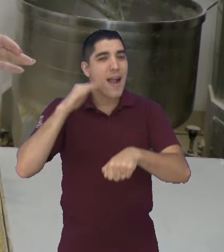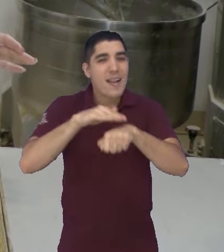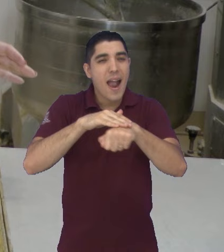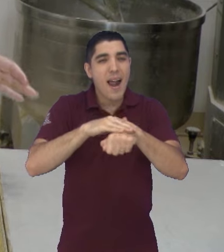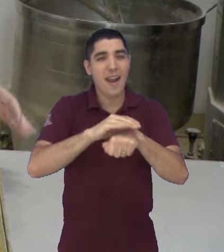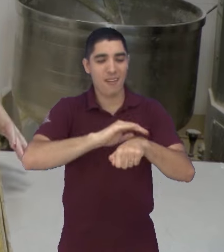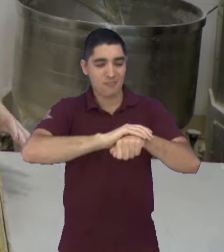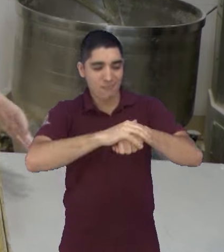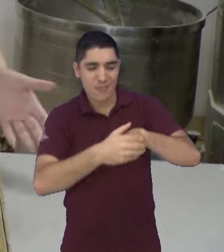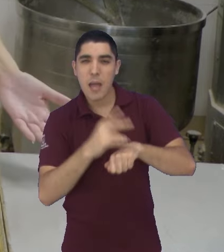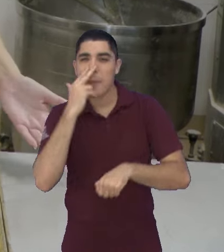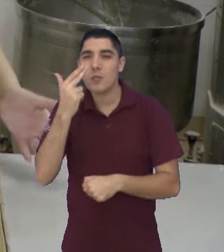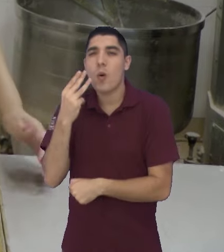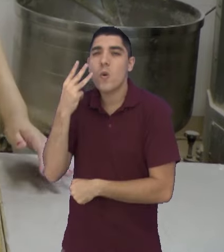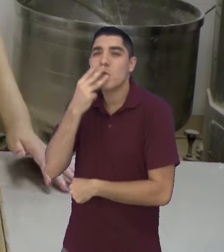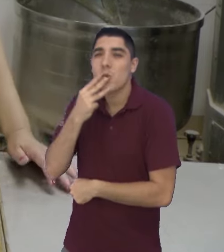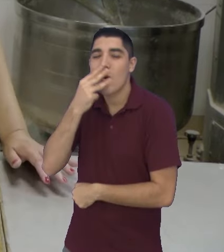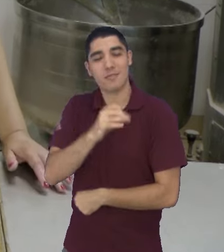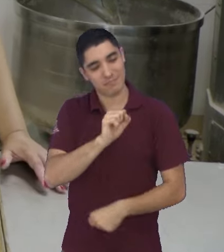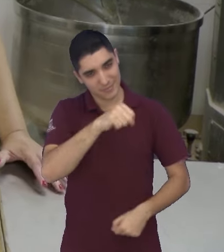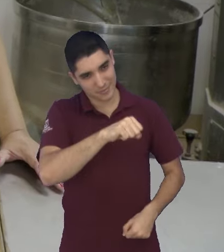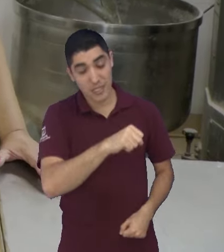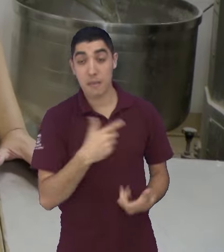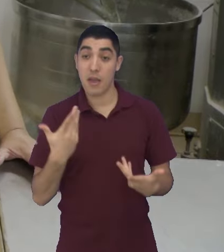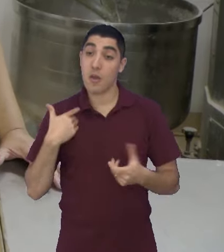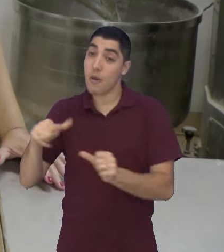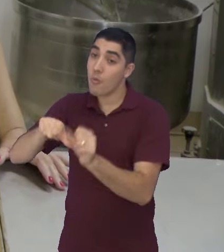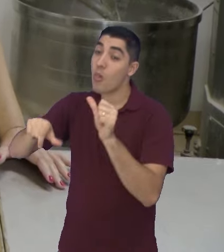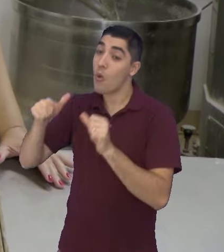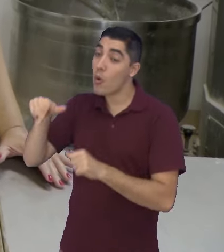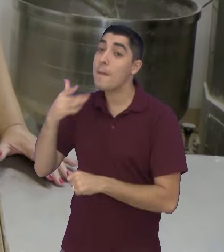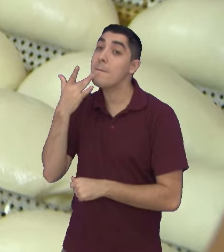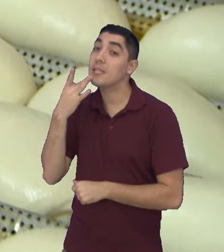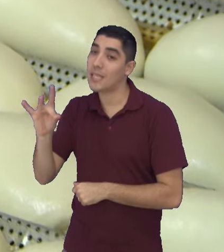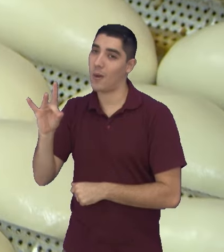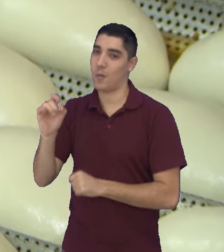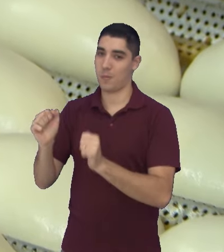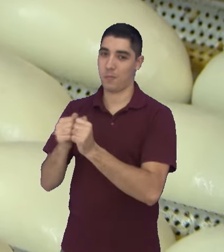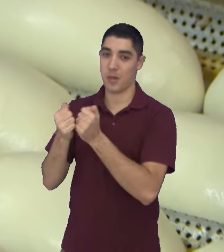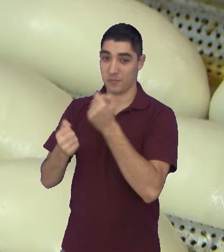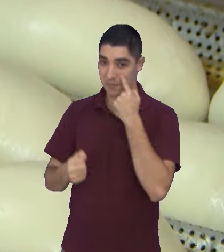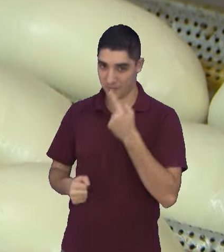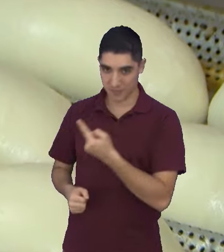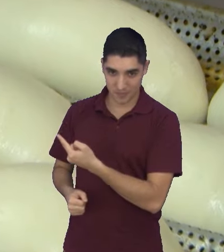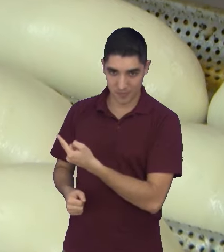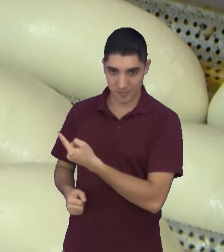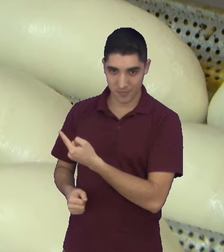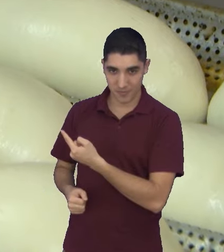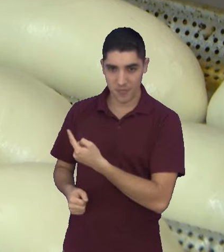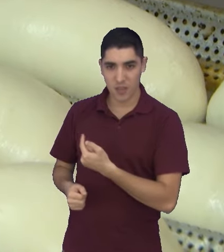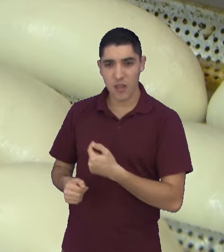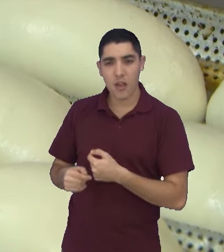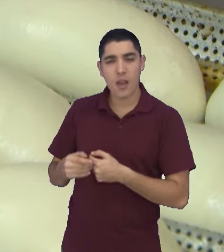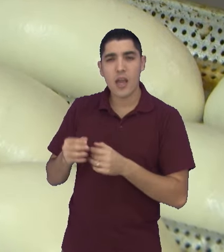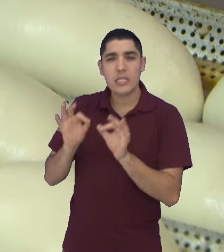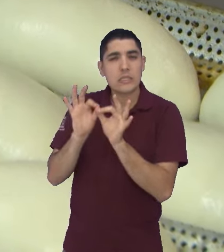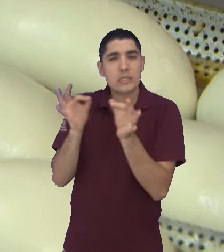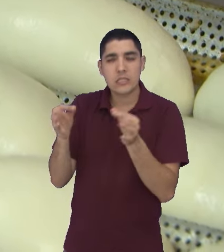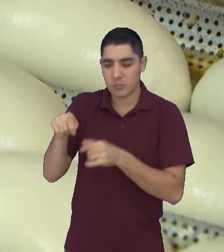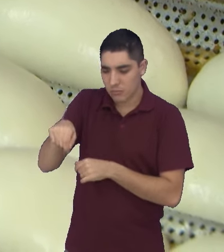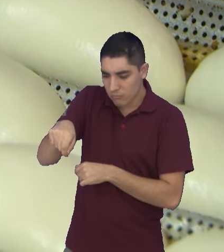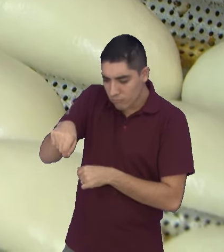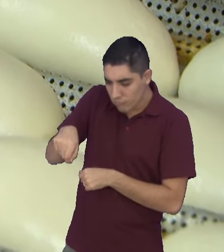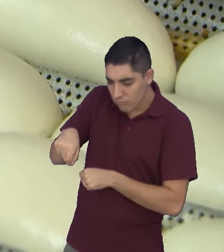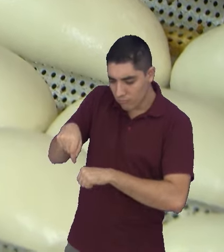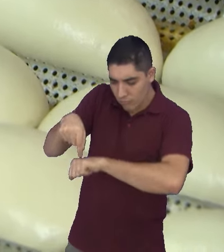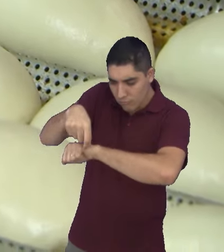doce, né? De leite. Isso, exatamente. Mas a gente quer o francês. Então o Euclides falou que eu vou fazer um risquinho bem levinho, né? Assim mesmo?